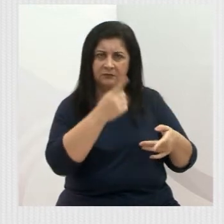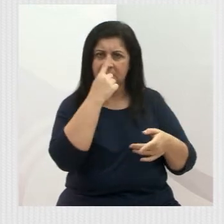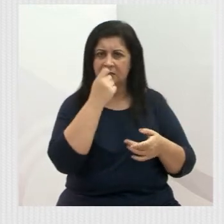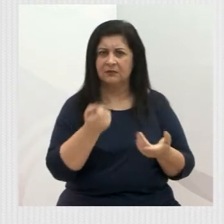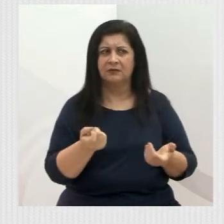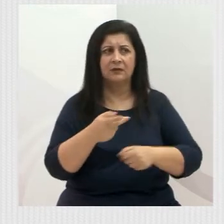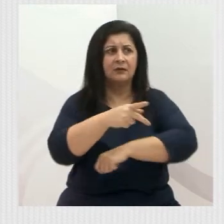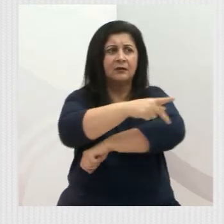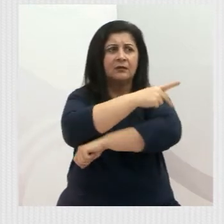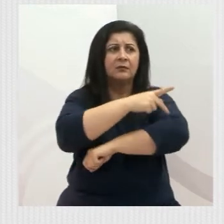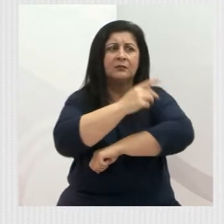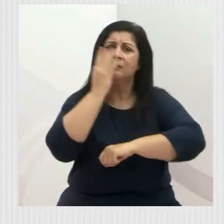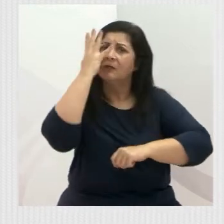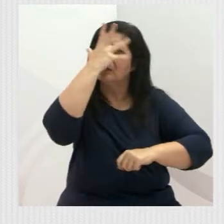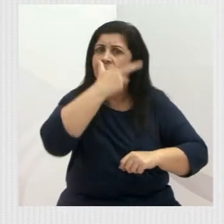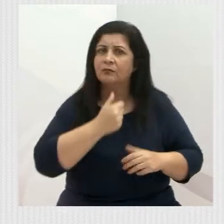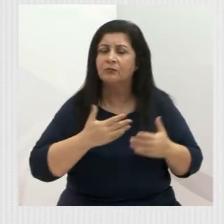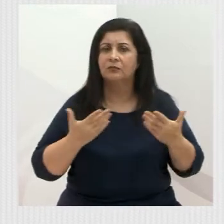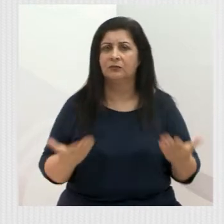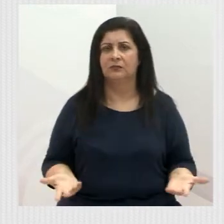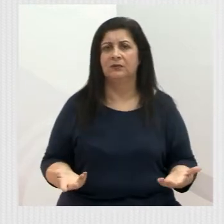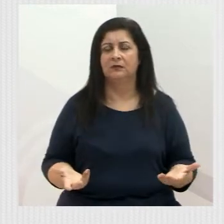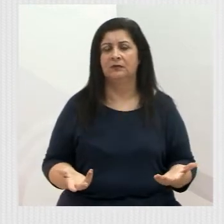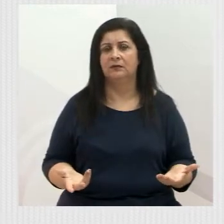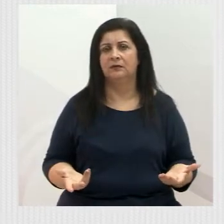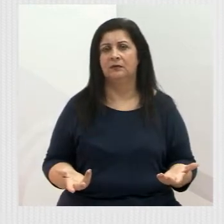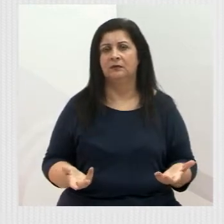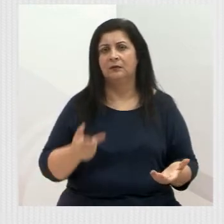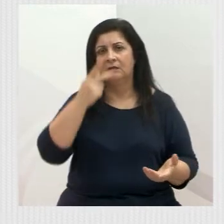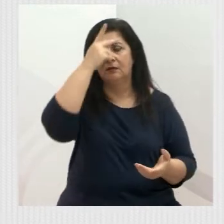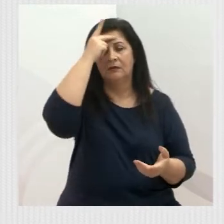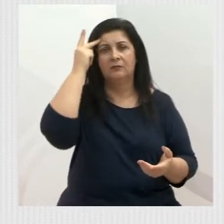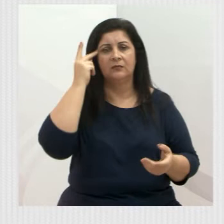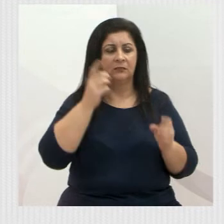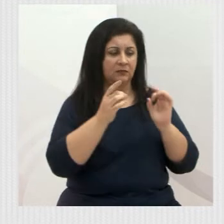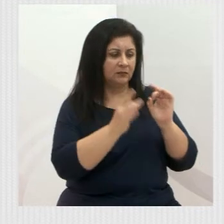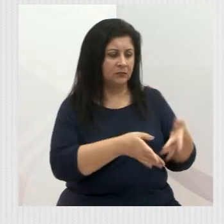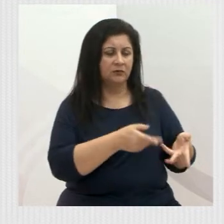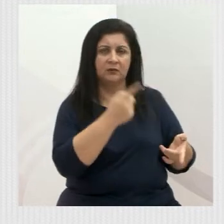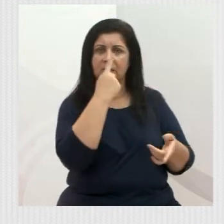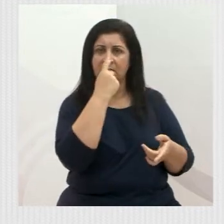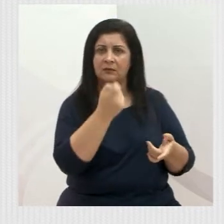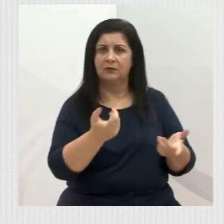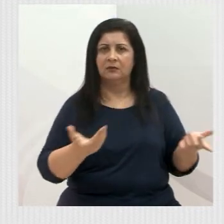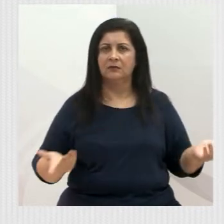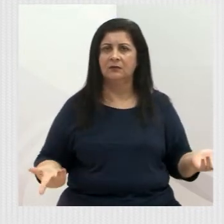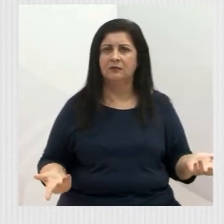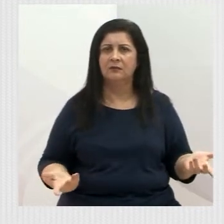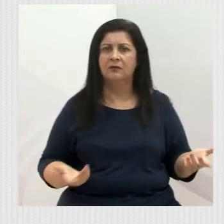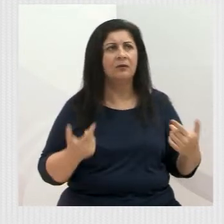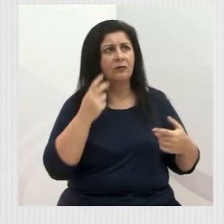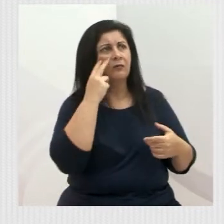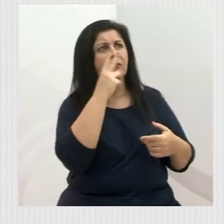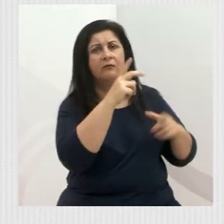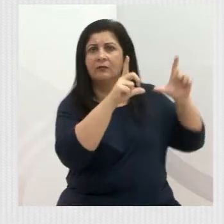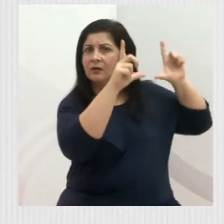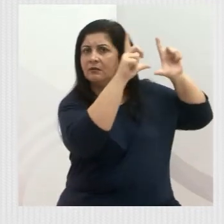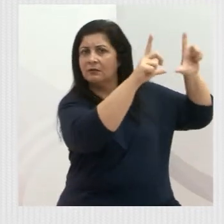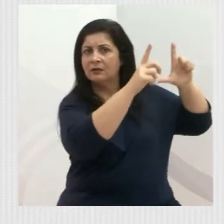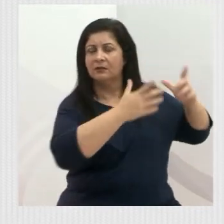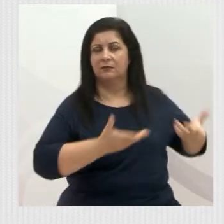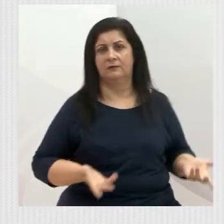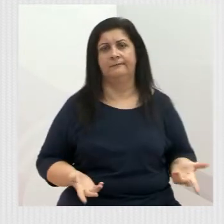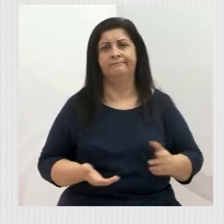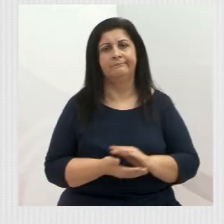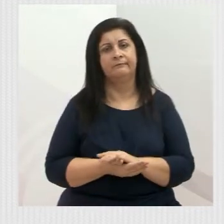linda, muito bem arrumada, e infelizmente as pessoas não conseguem ler o que está escrito. Mas,